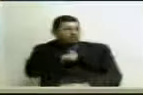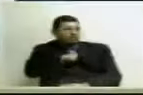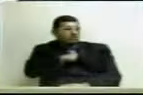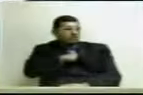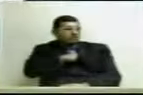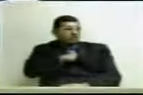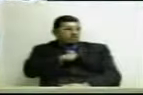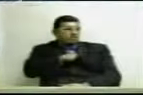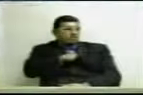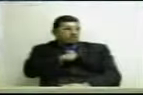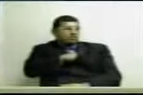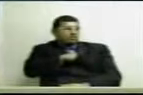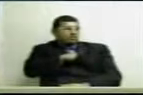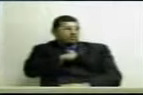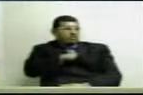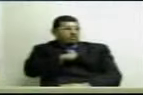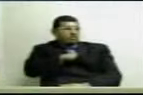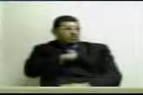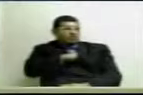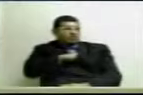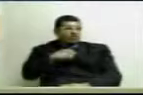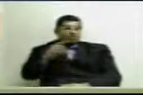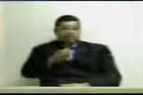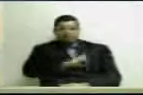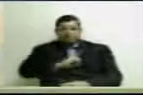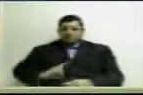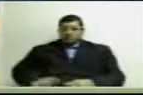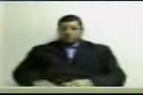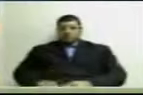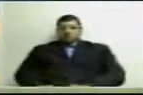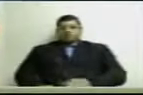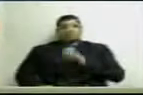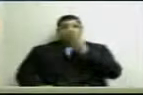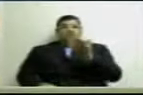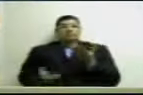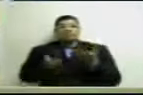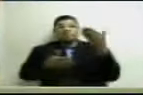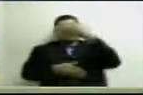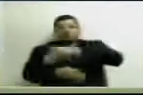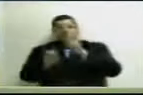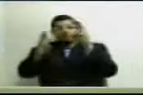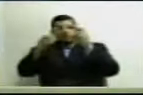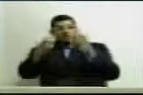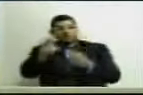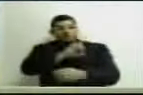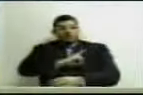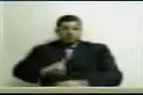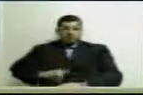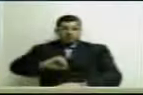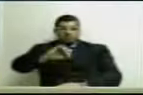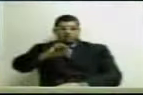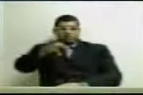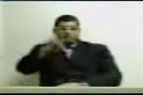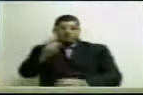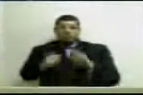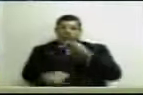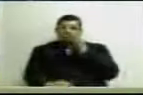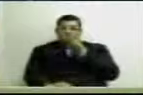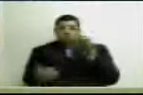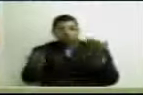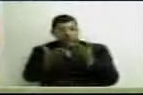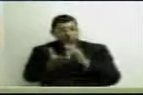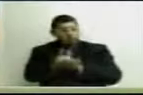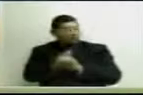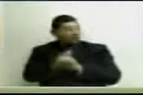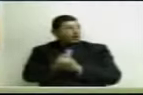Seu presidente, senhores deputados, senhoras deputadas, eu quero voltar um tema aqui, deputado Adjuto Afonso, vossa excelência